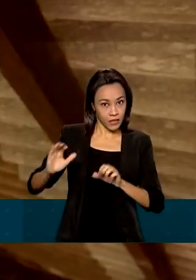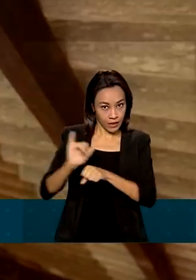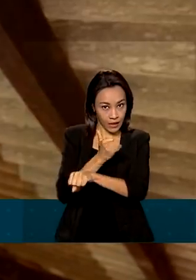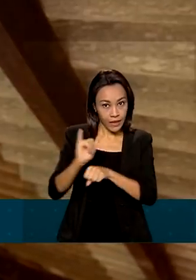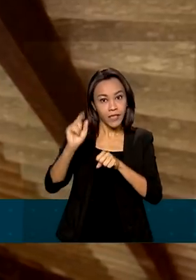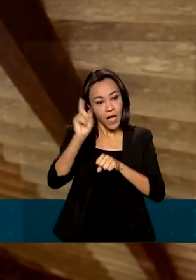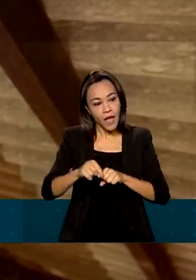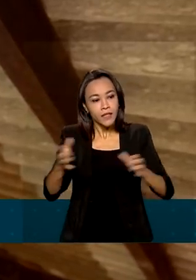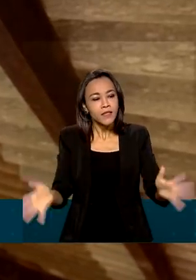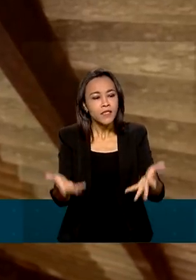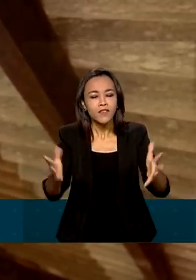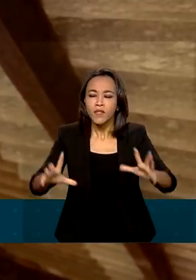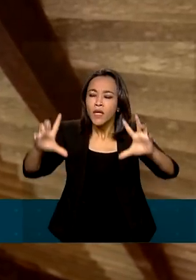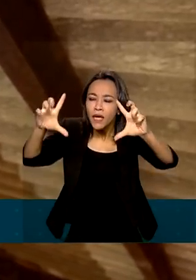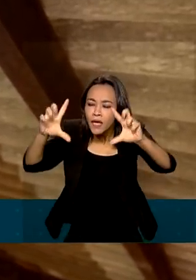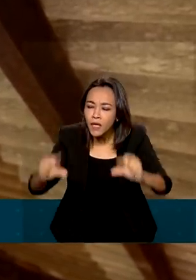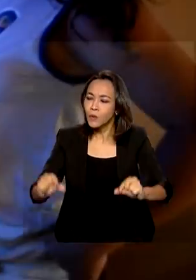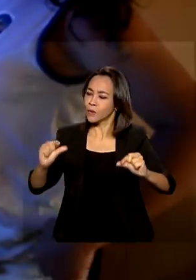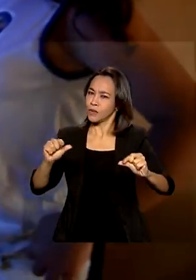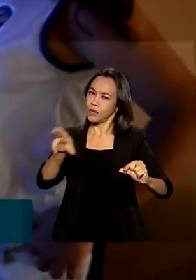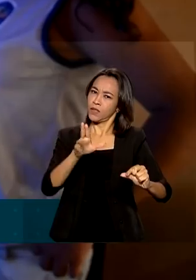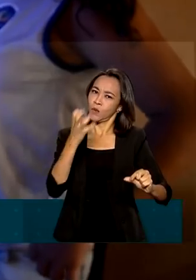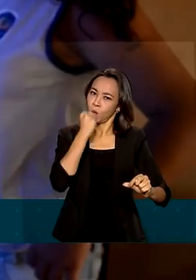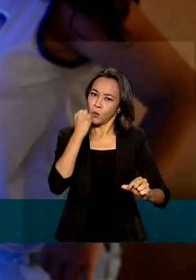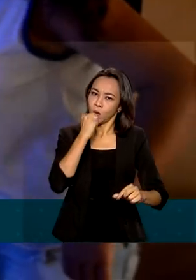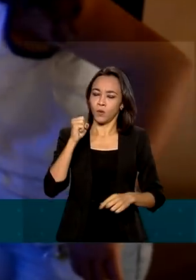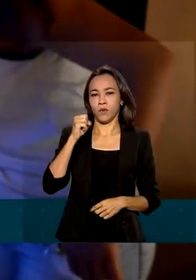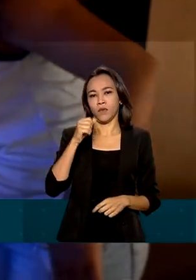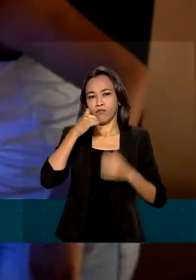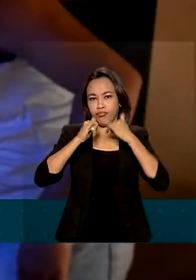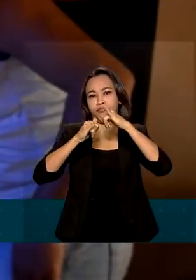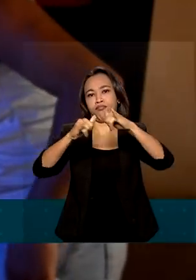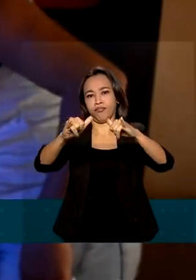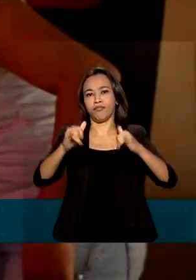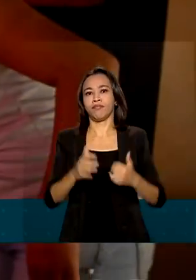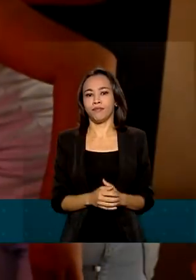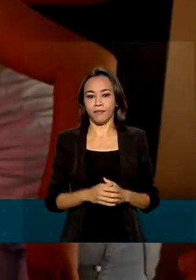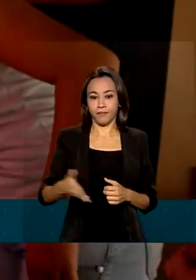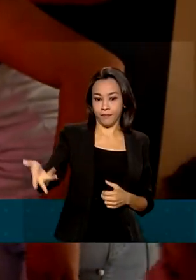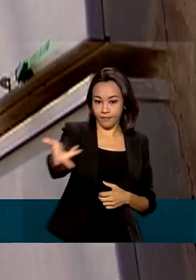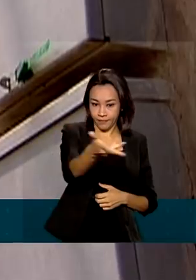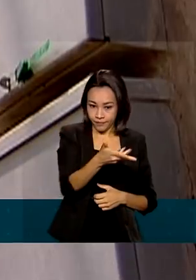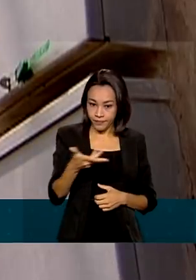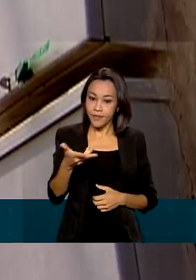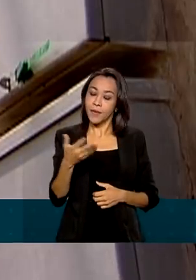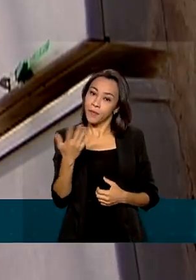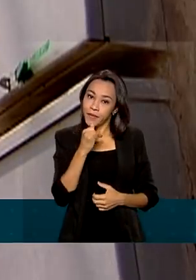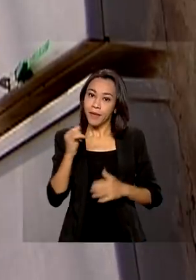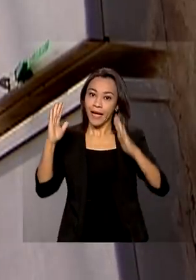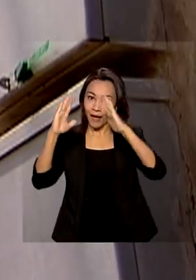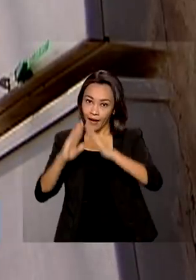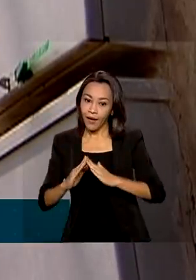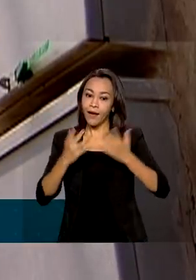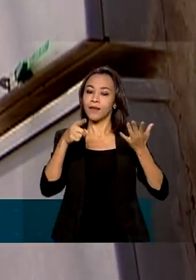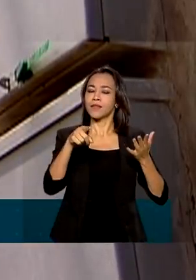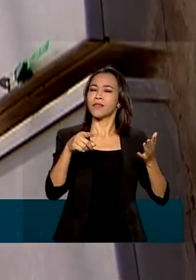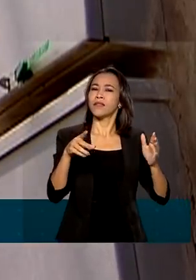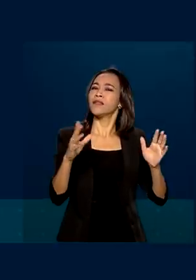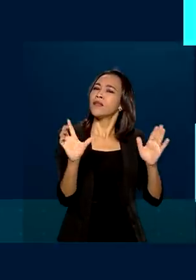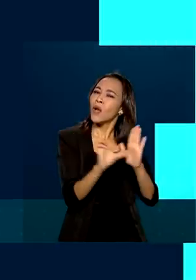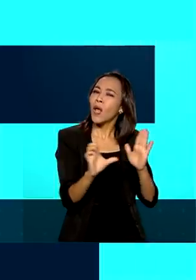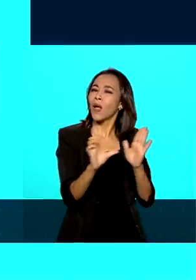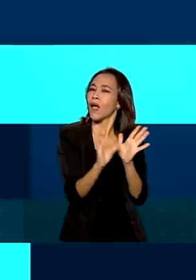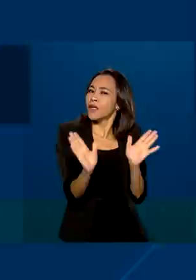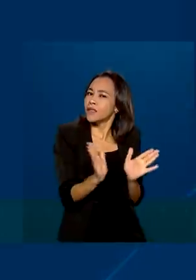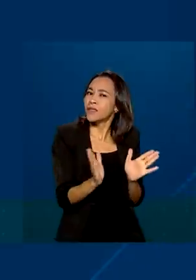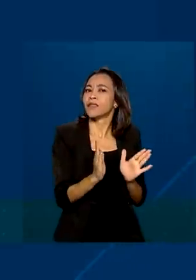voluntária do consumo de energia elétrica, voltado para os chamados consumidores cativos, como residências e pequenos comércios.